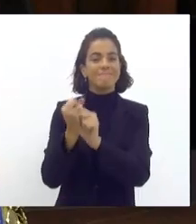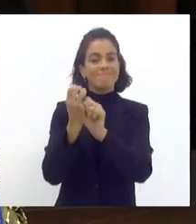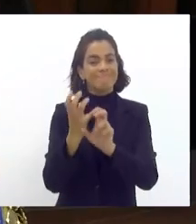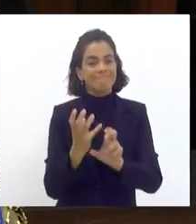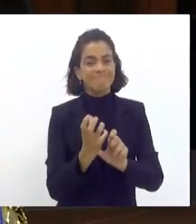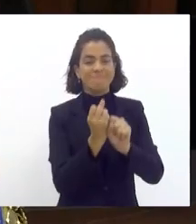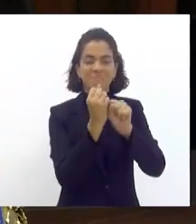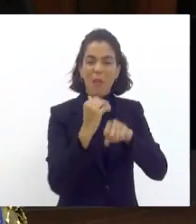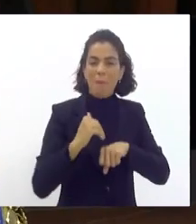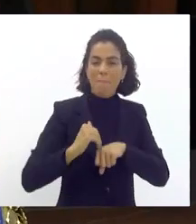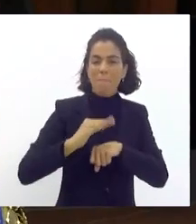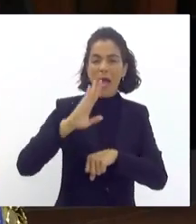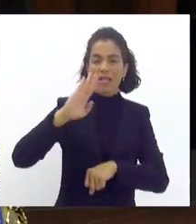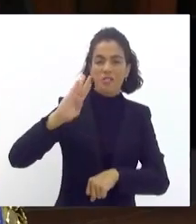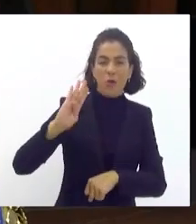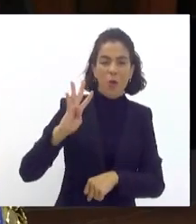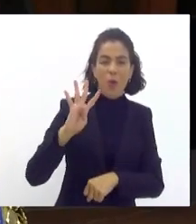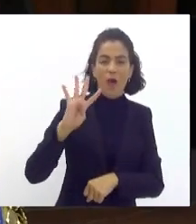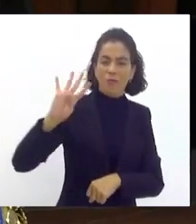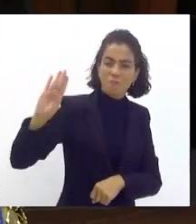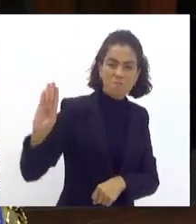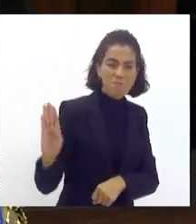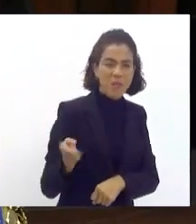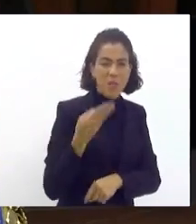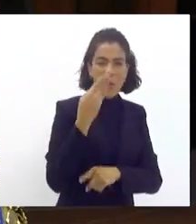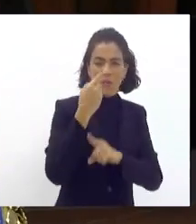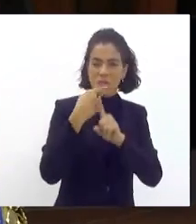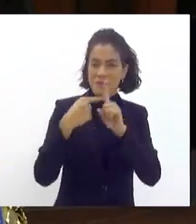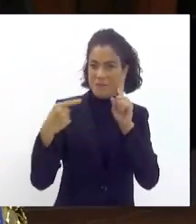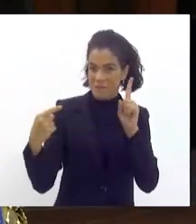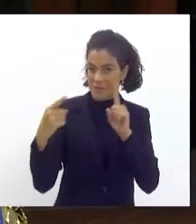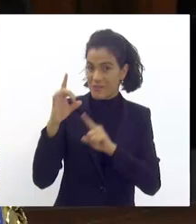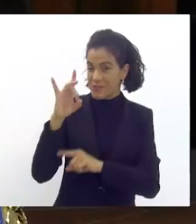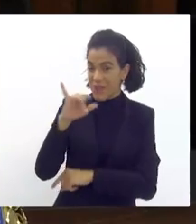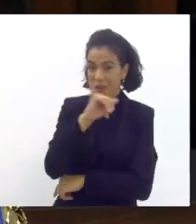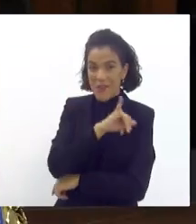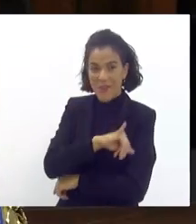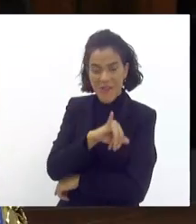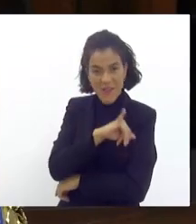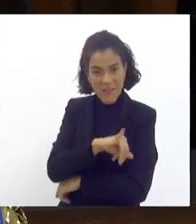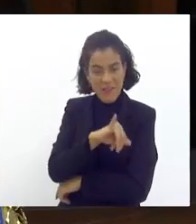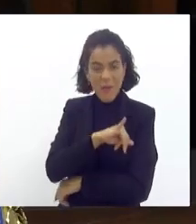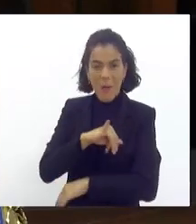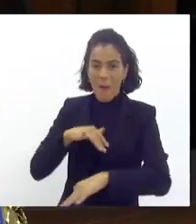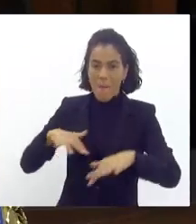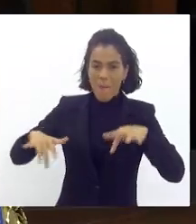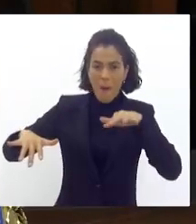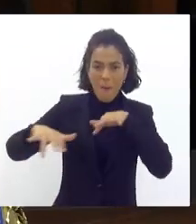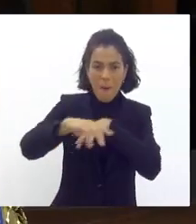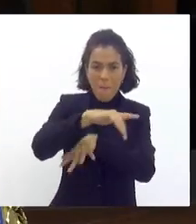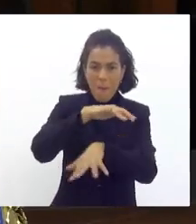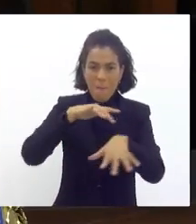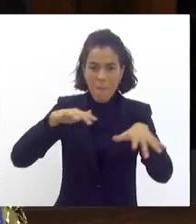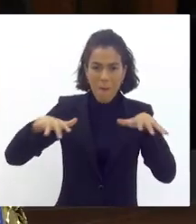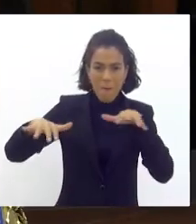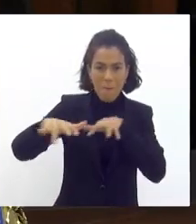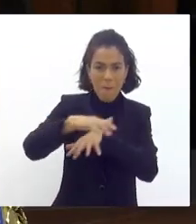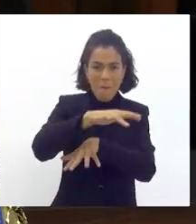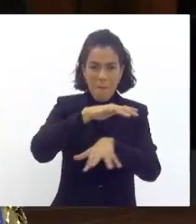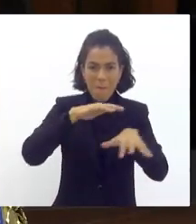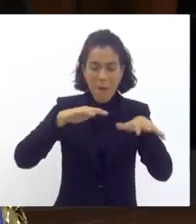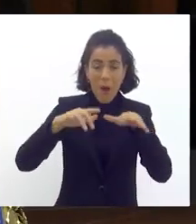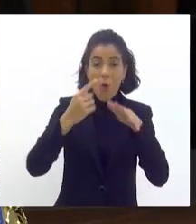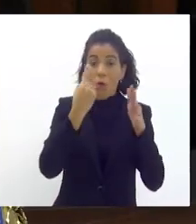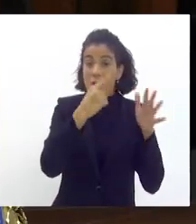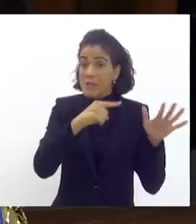mais de 4 bilhões e meio que só o Rio de Janeiro movimenta aqui em algumas em uma